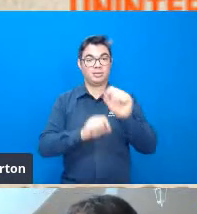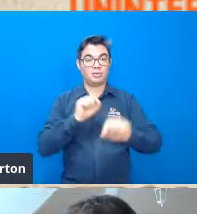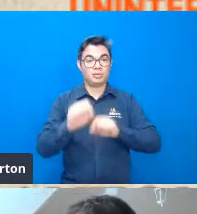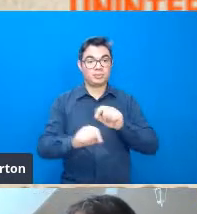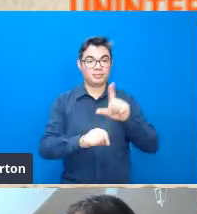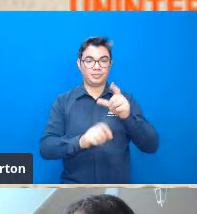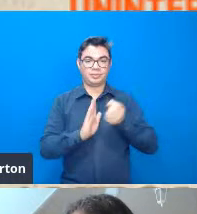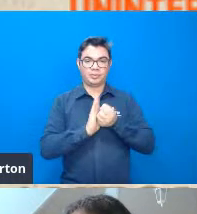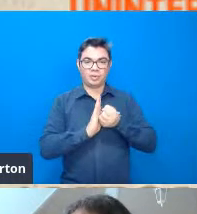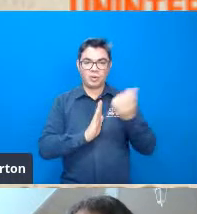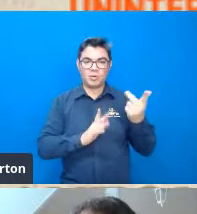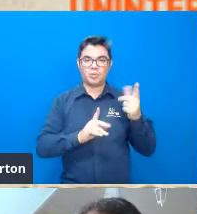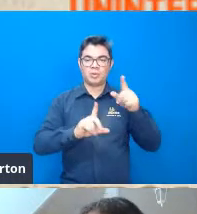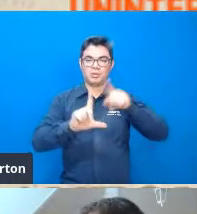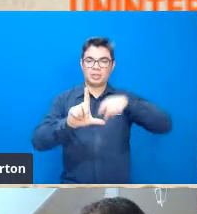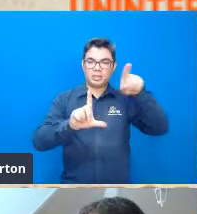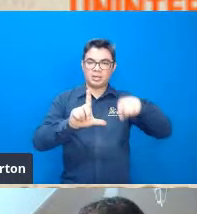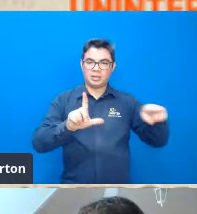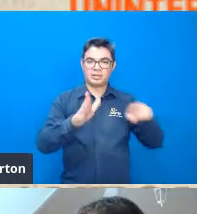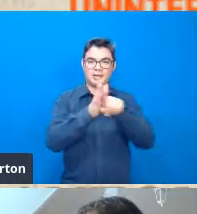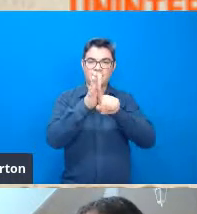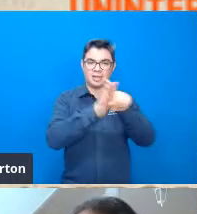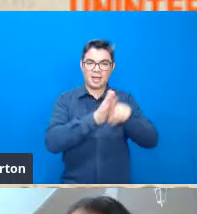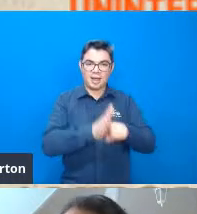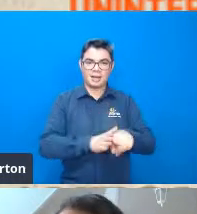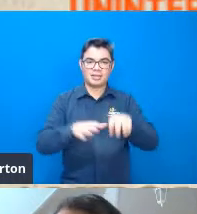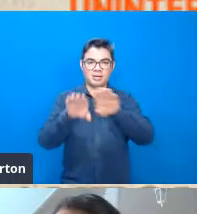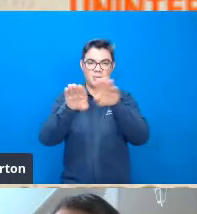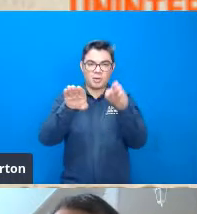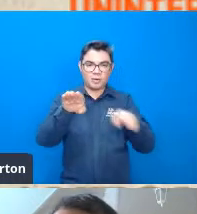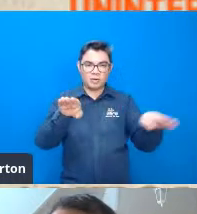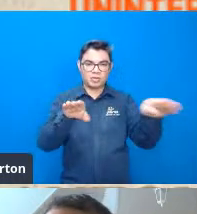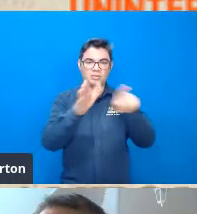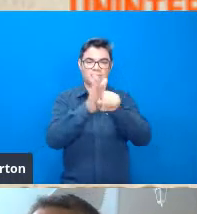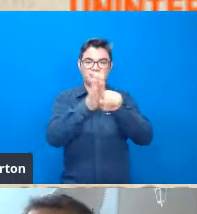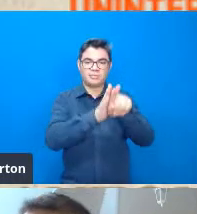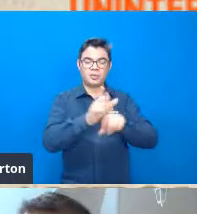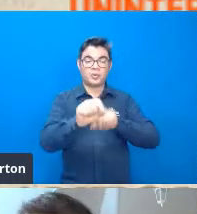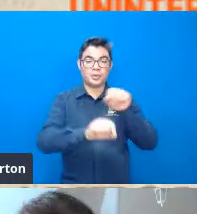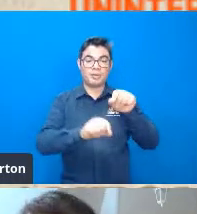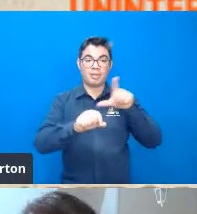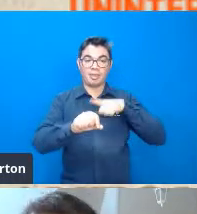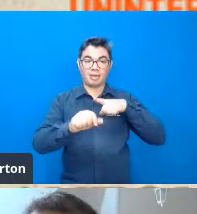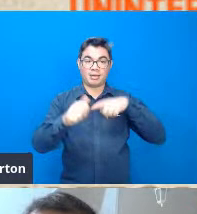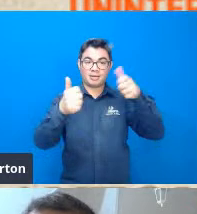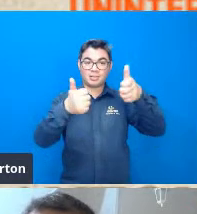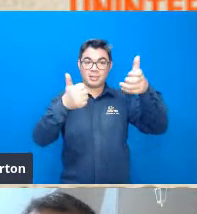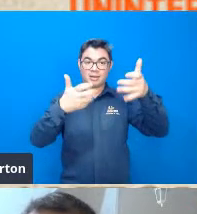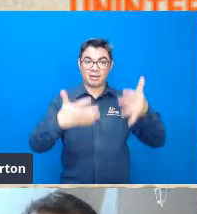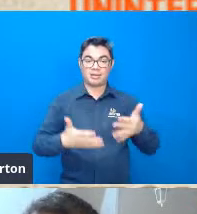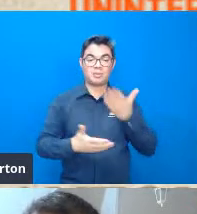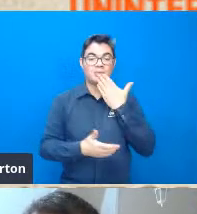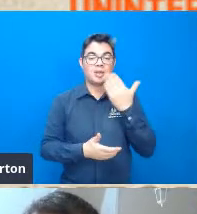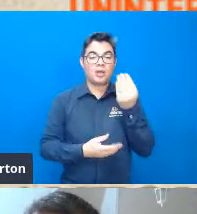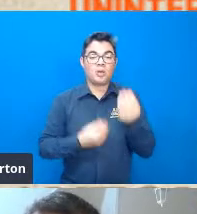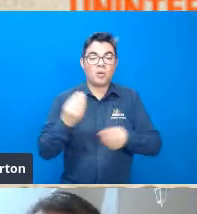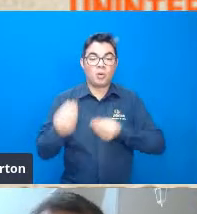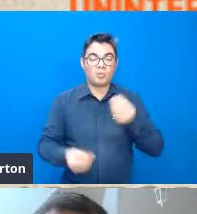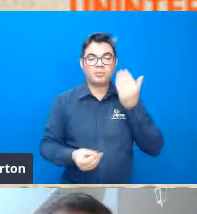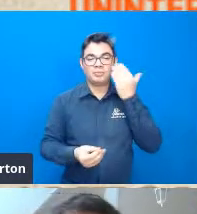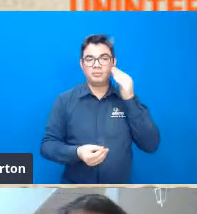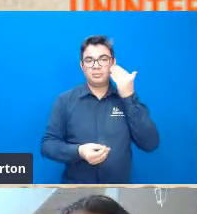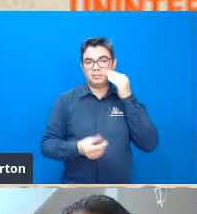números dos índices da análise morfométrica existe uma explicação de entendimento